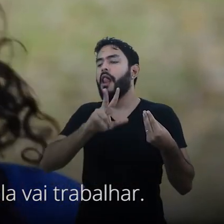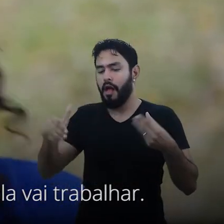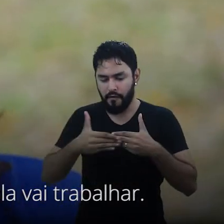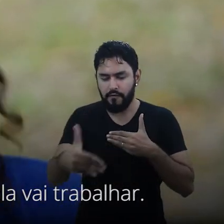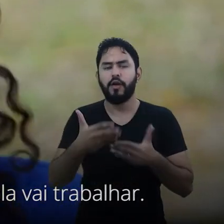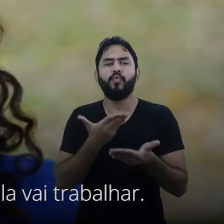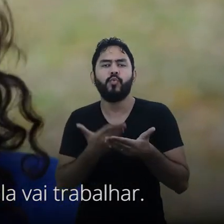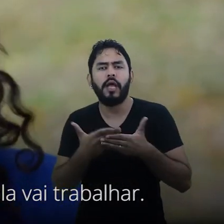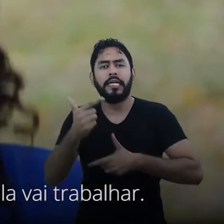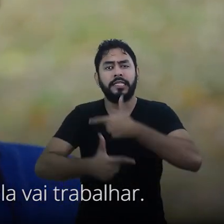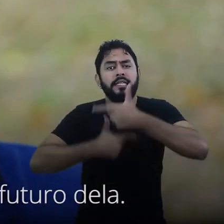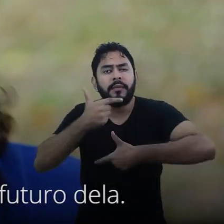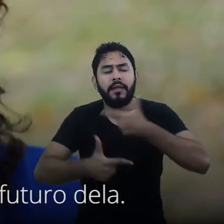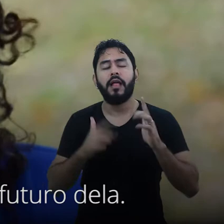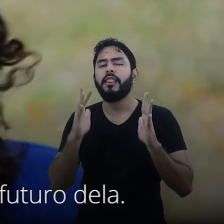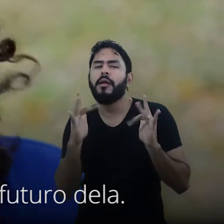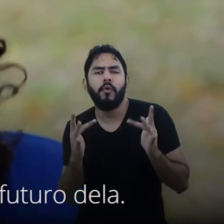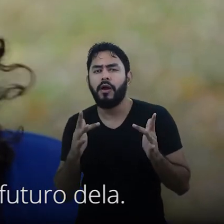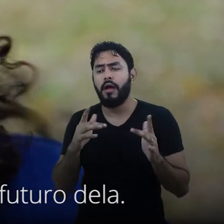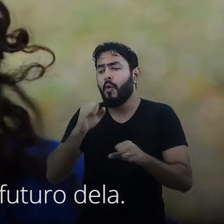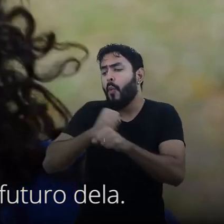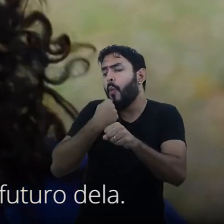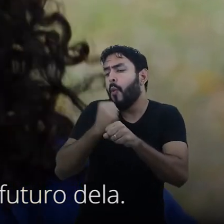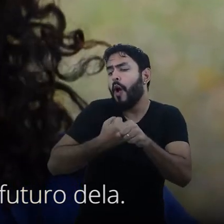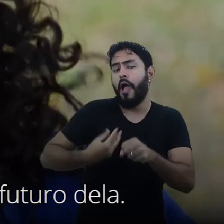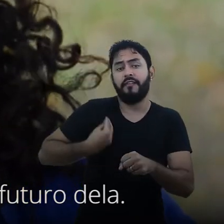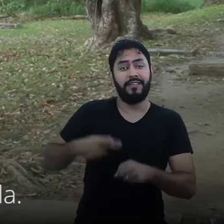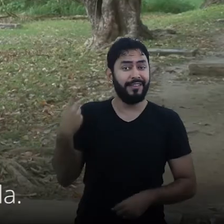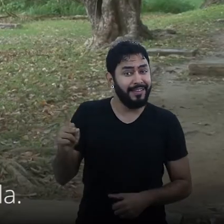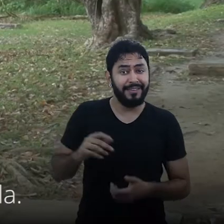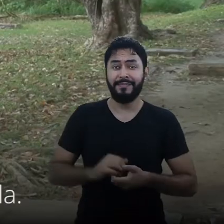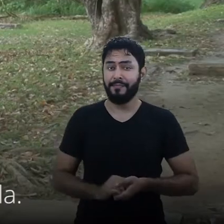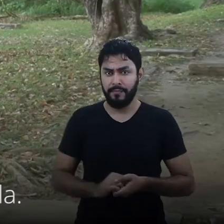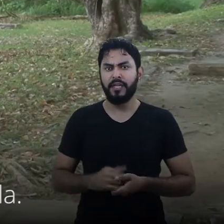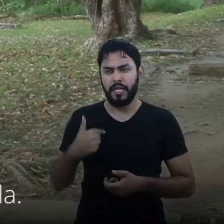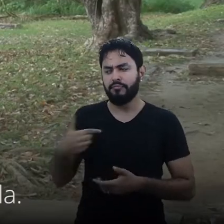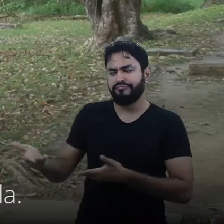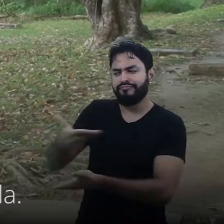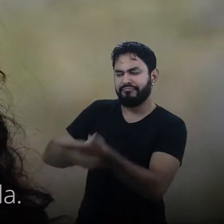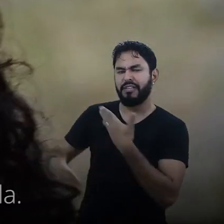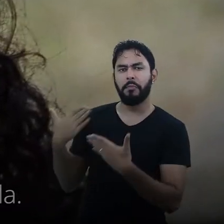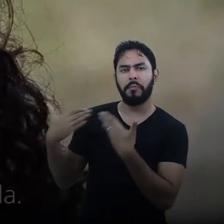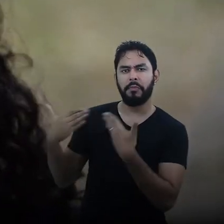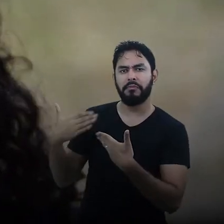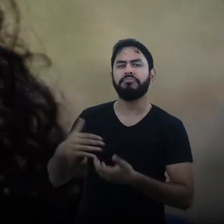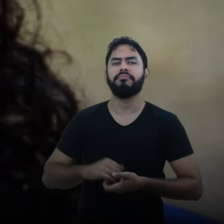estudar, ela vai trabalhar, ela vai namorar e ela vai fazer o futuro dela. Eu converso muito com ela.